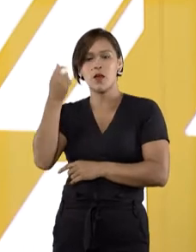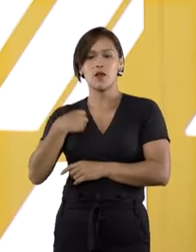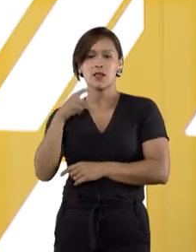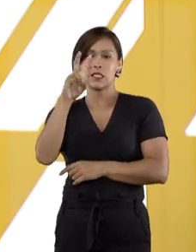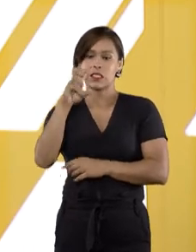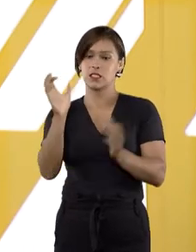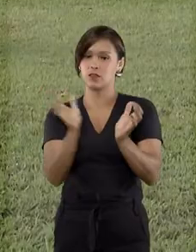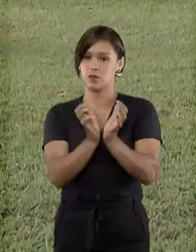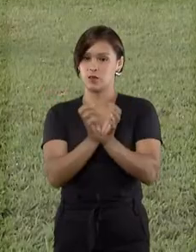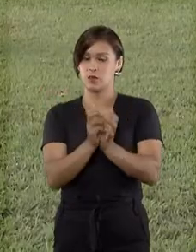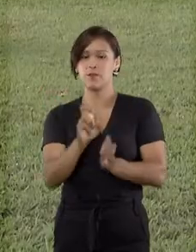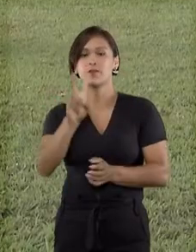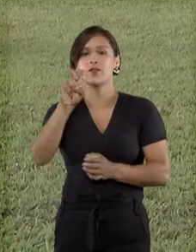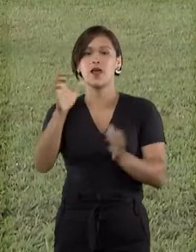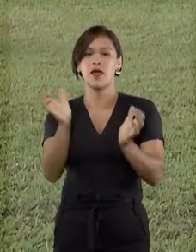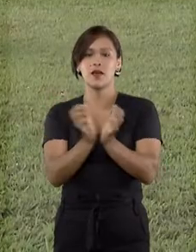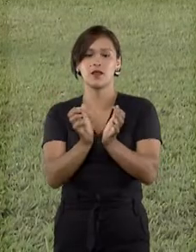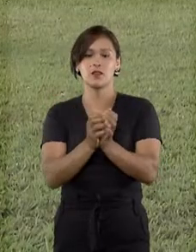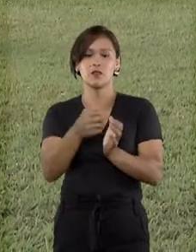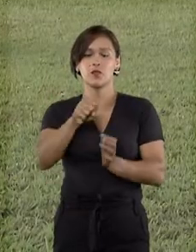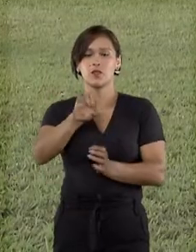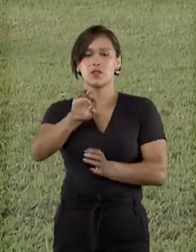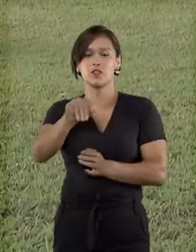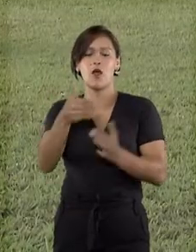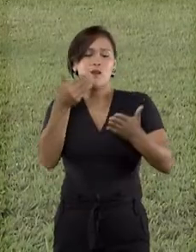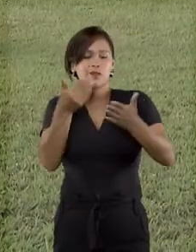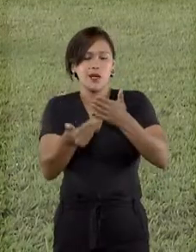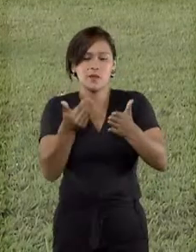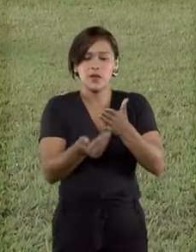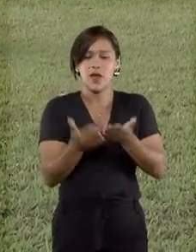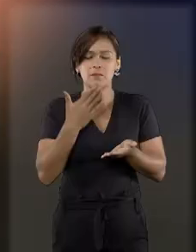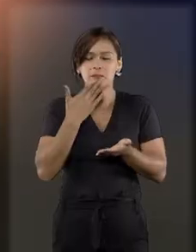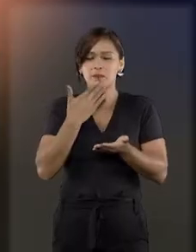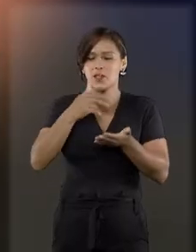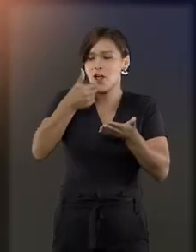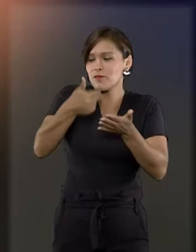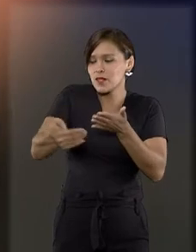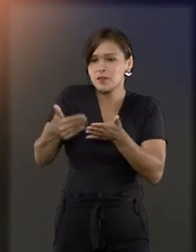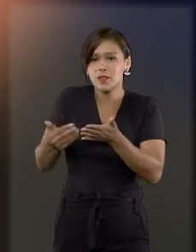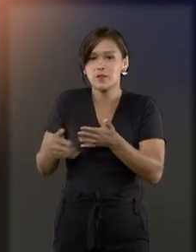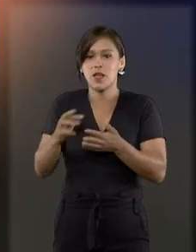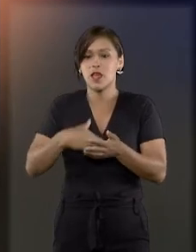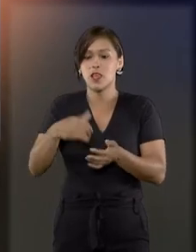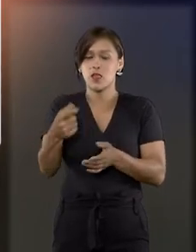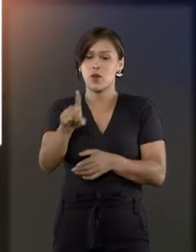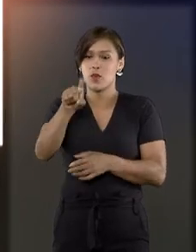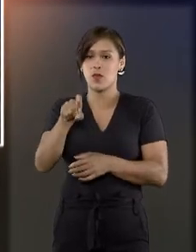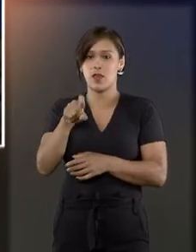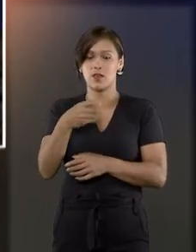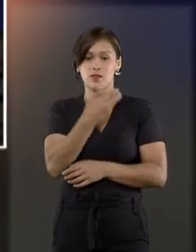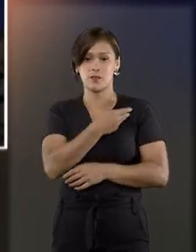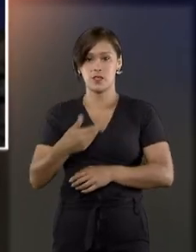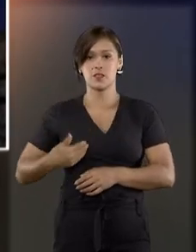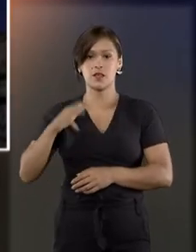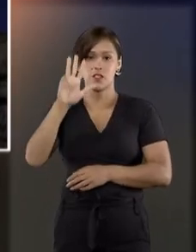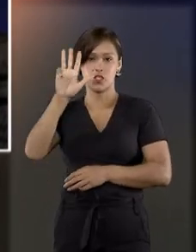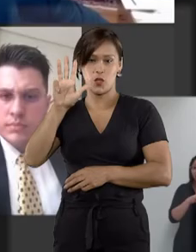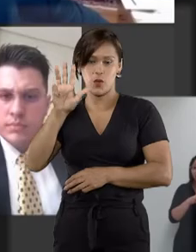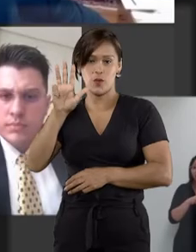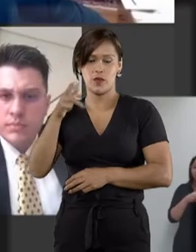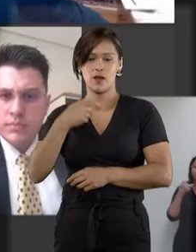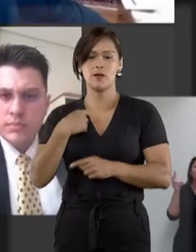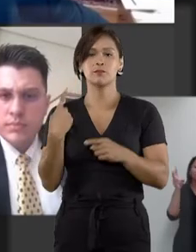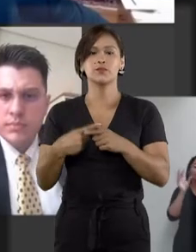da quinta turma. A quinta turma do STJ rejeitou vários pedidos da defesa do ex-presidente Luiz Inácio Lula da Silva